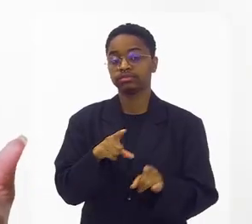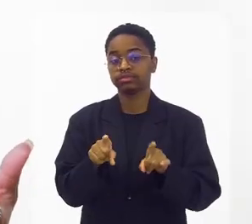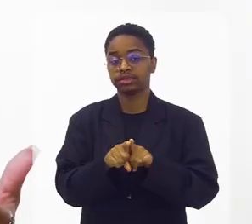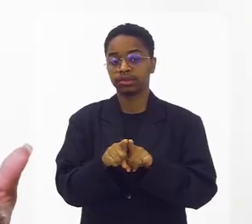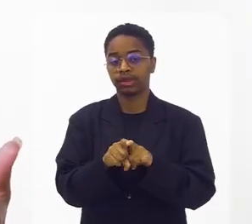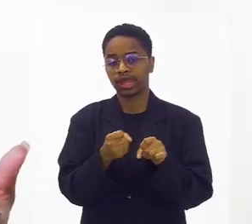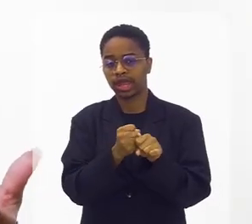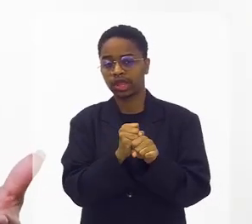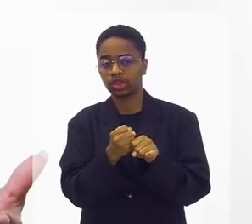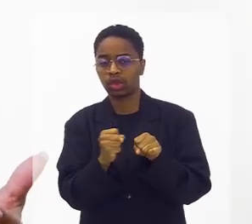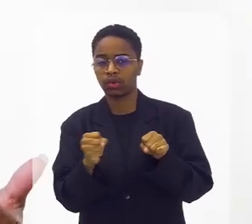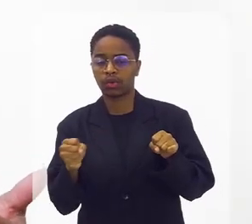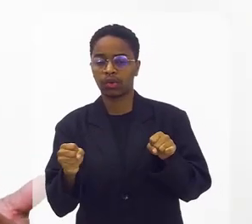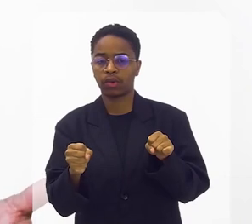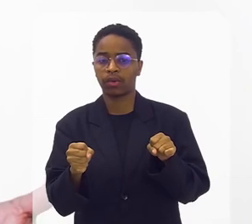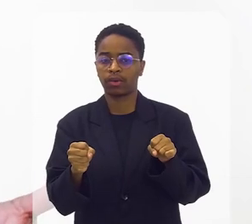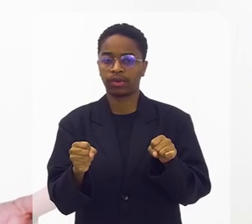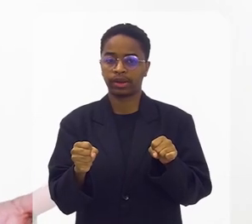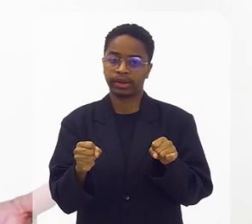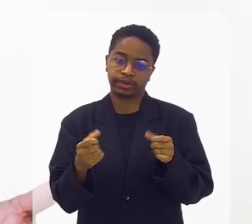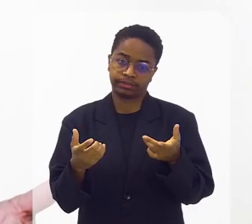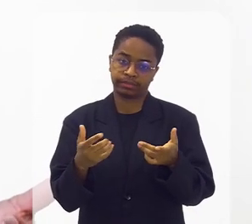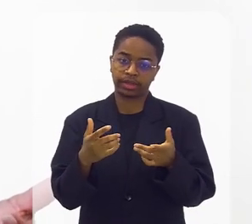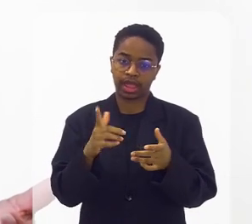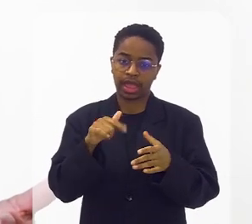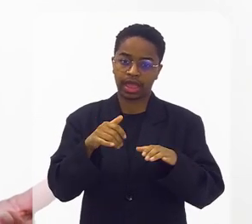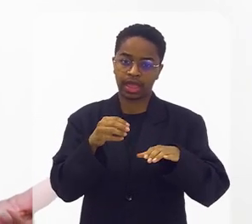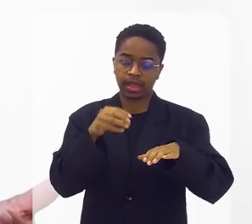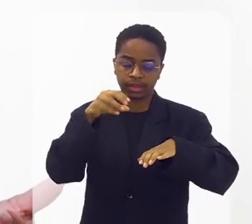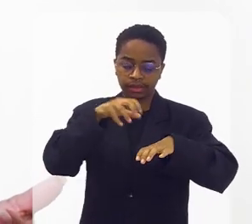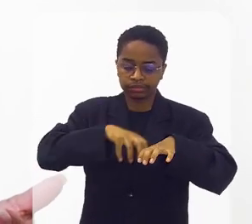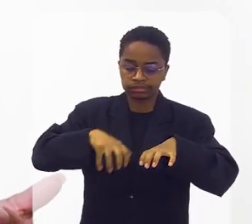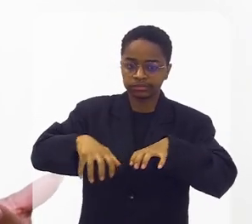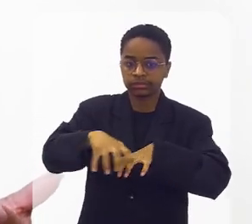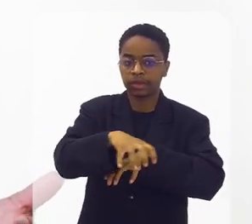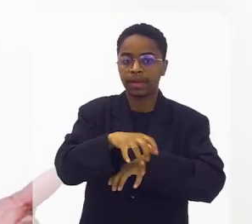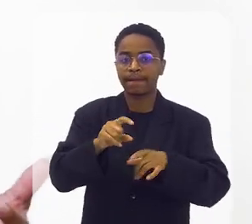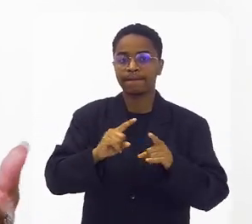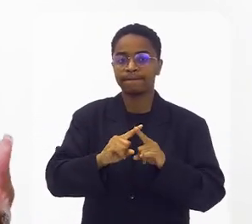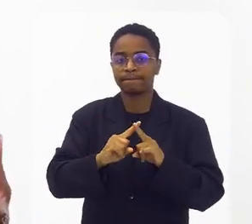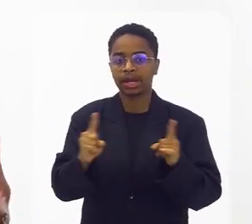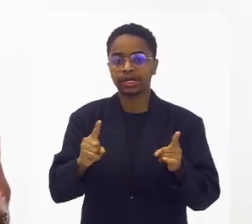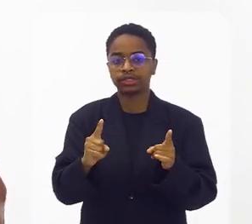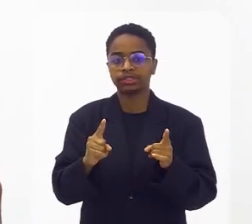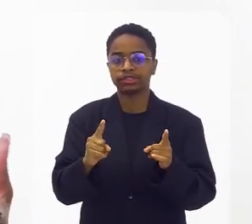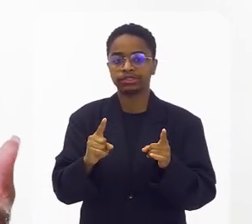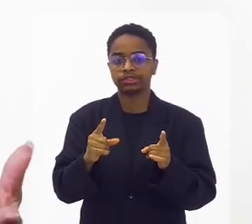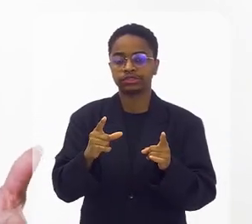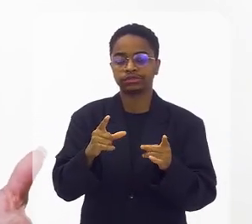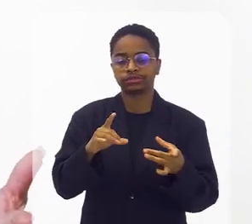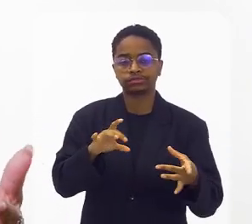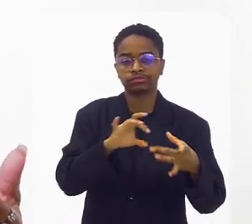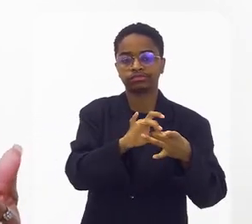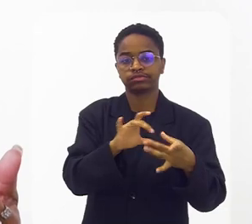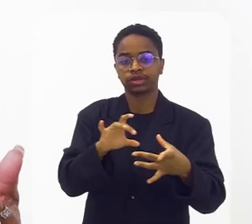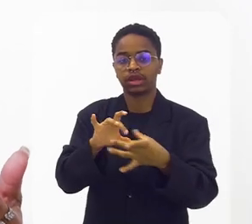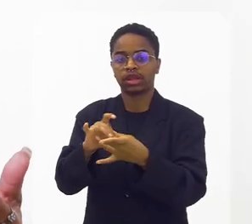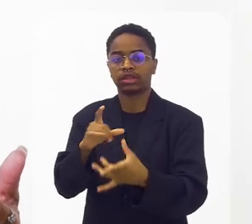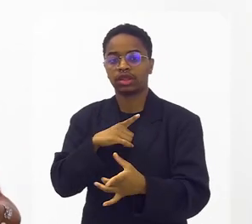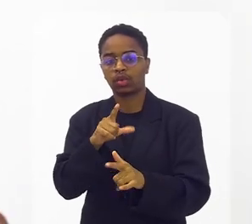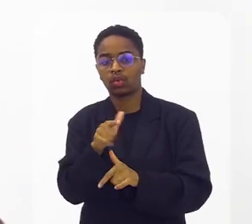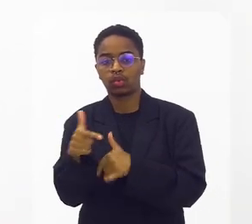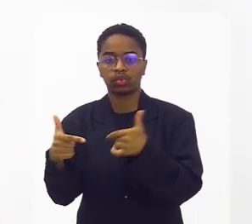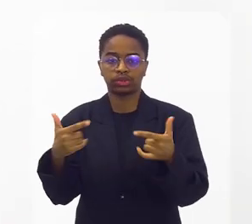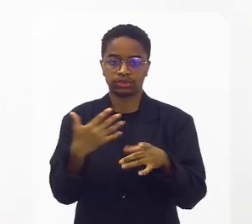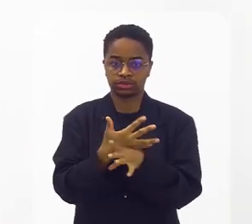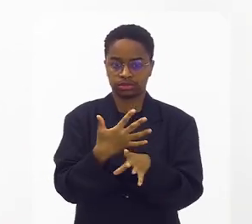por ser muito grande, que é uma metrópole que acaba acomodando outras cidades